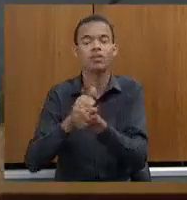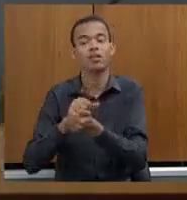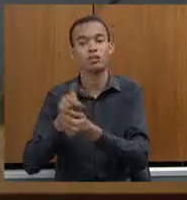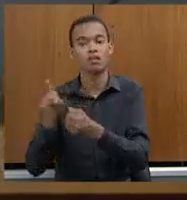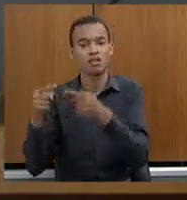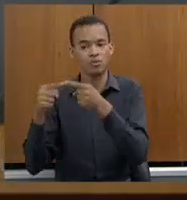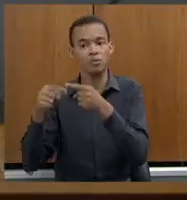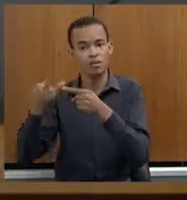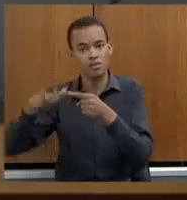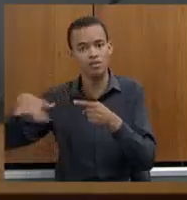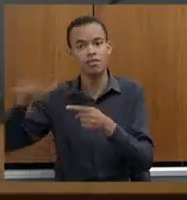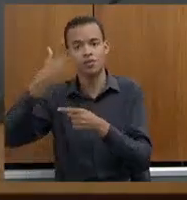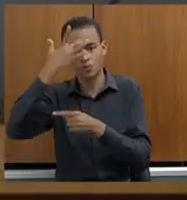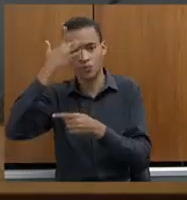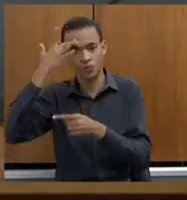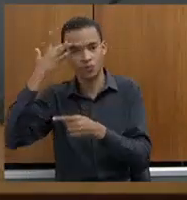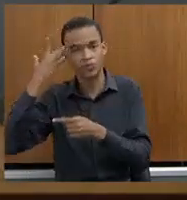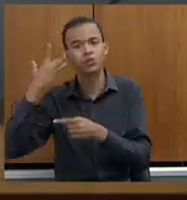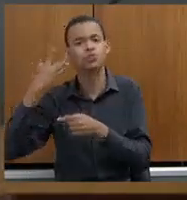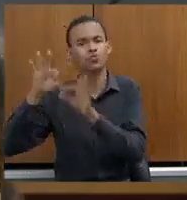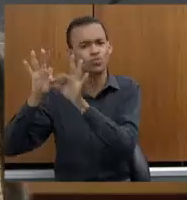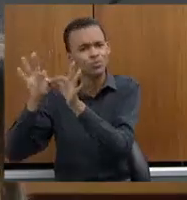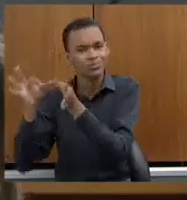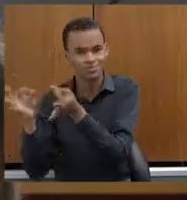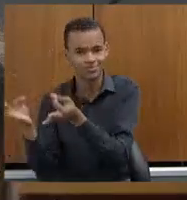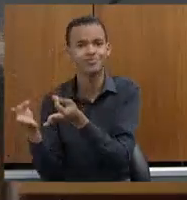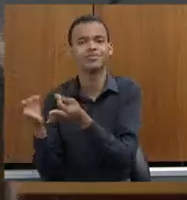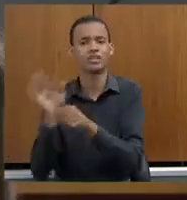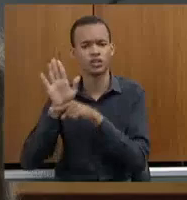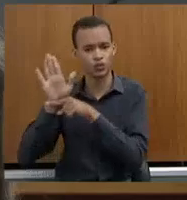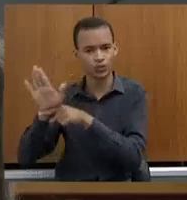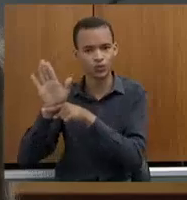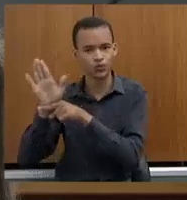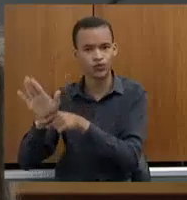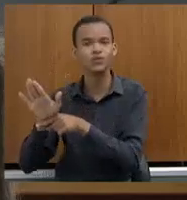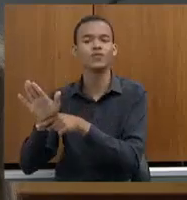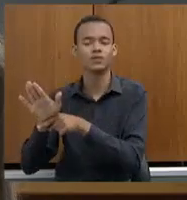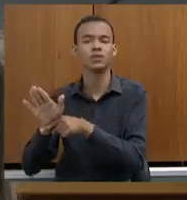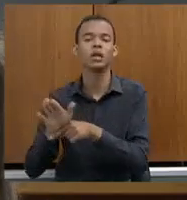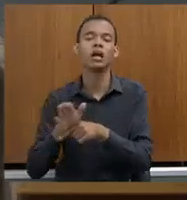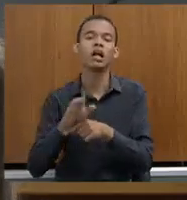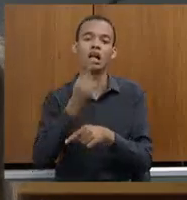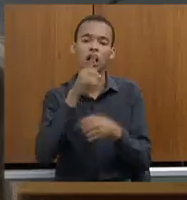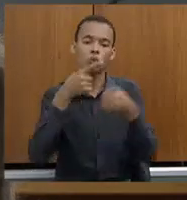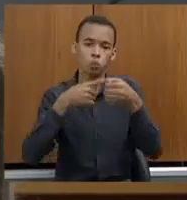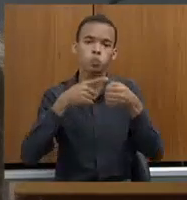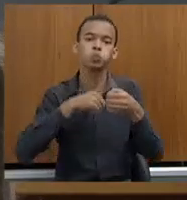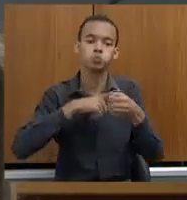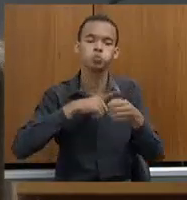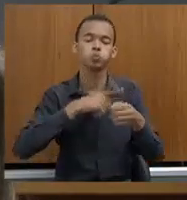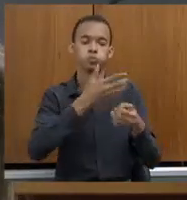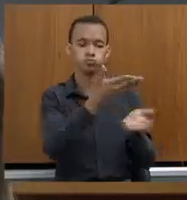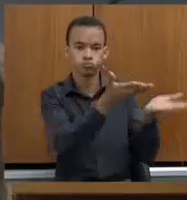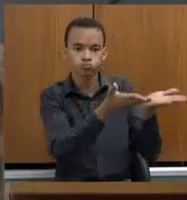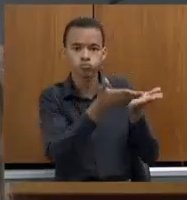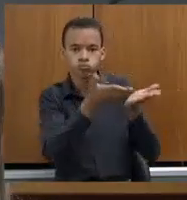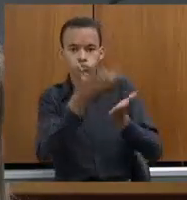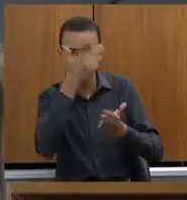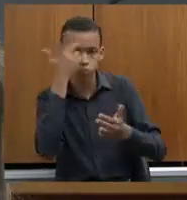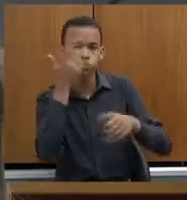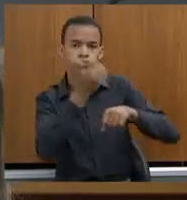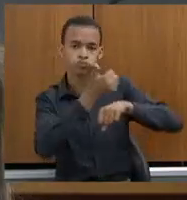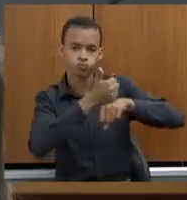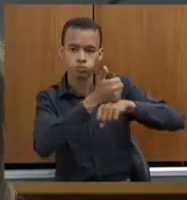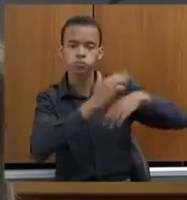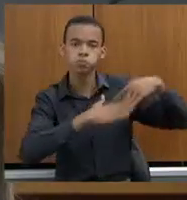os municípios têm colaborado, formado o profissional para trabalhar junto à polícia civil, para desenvolver esse